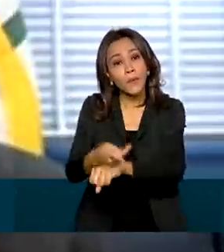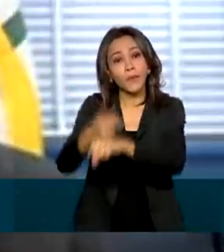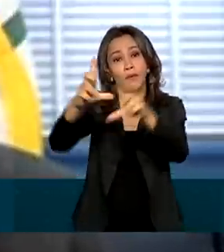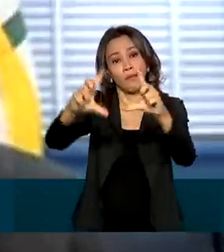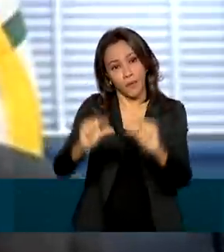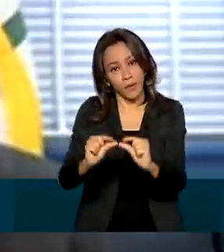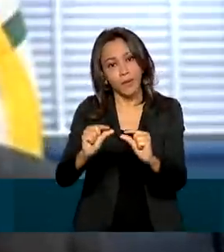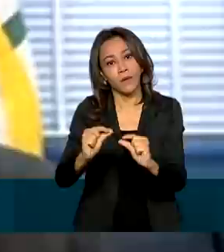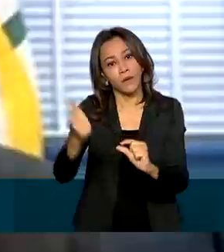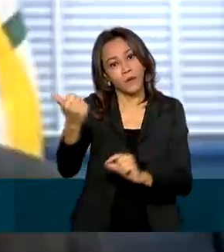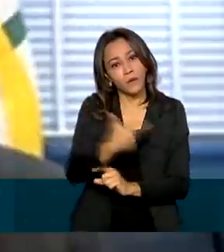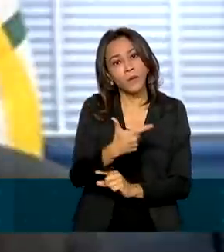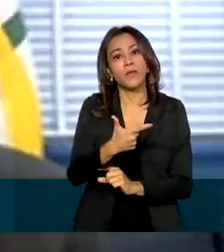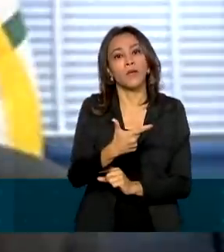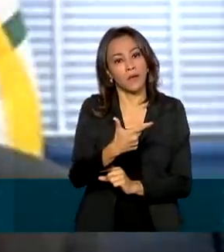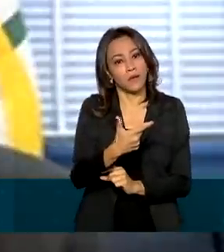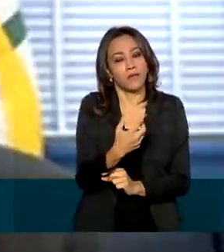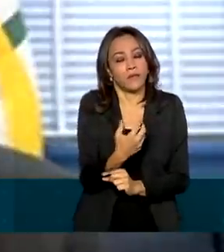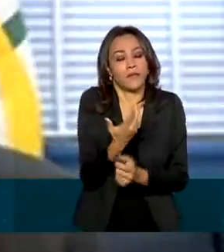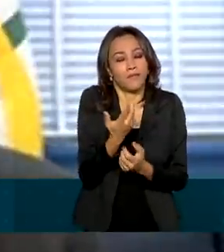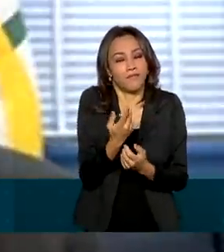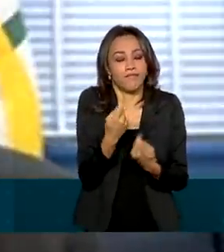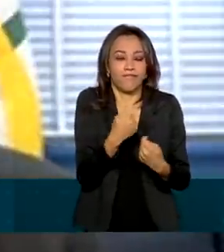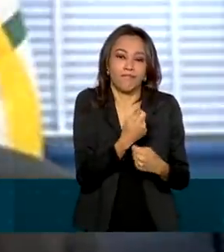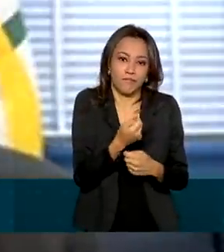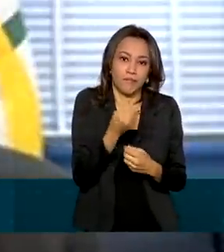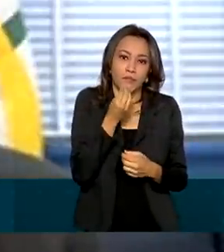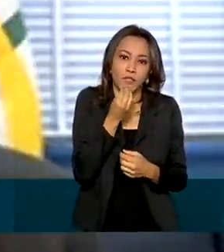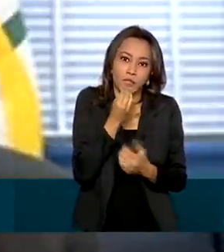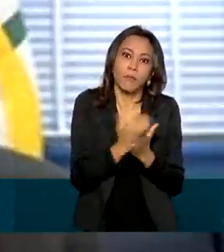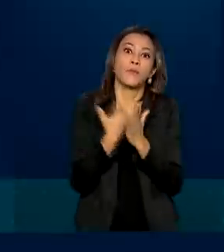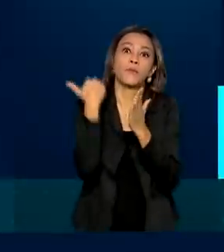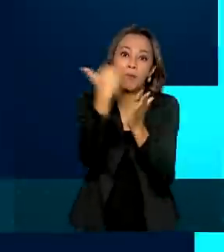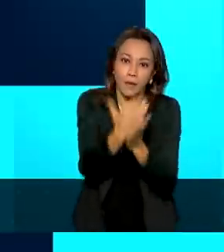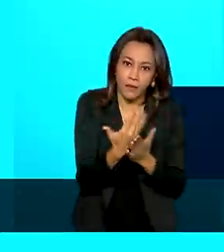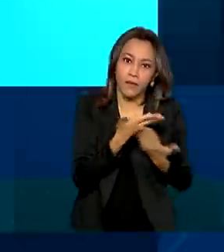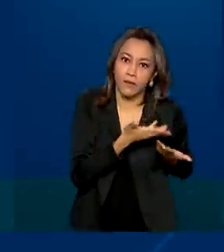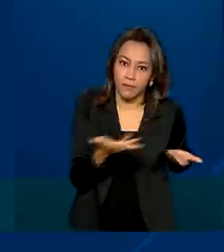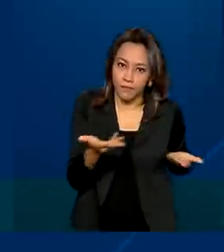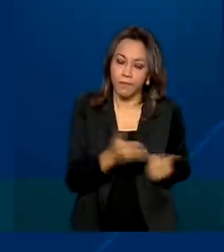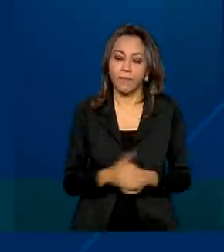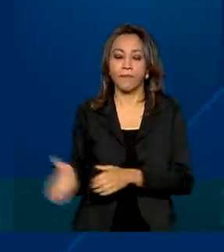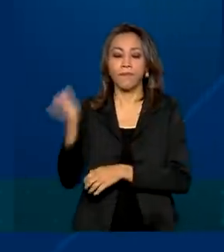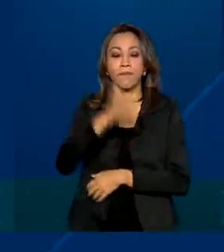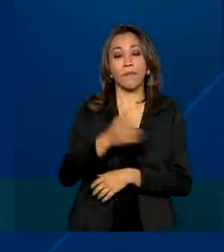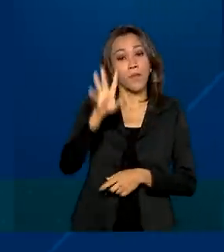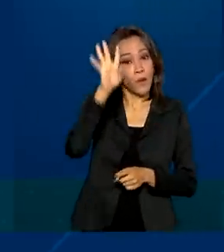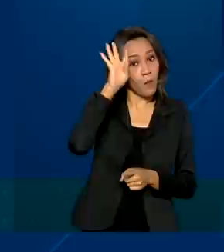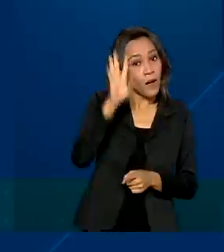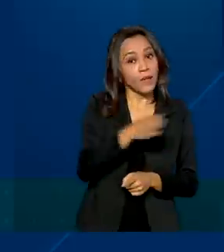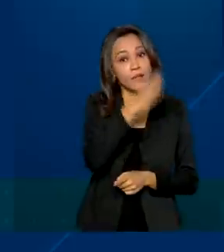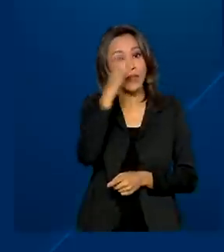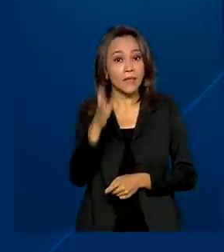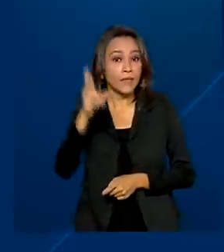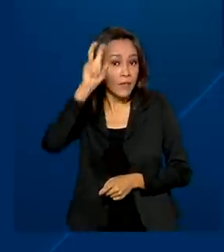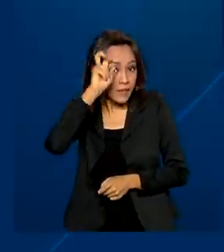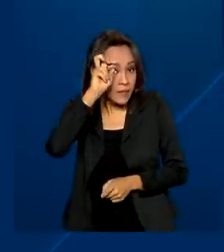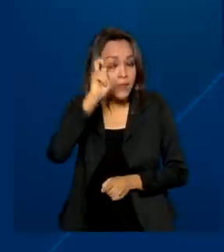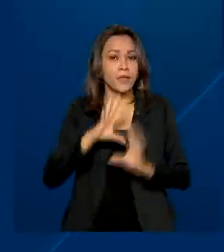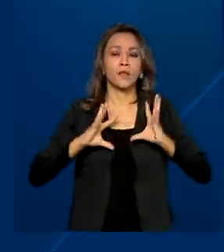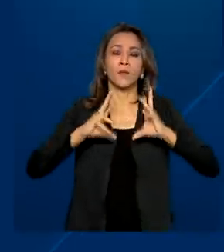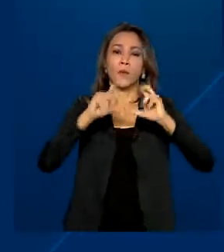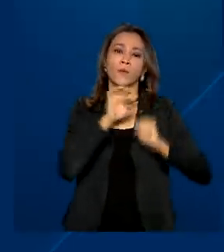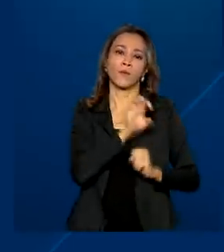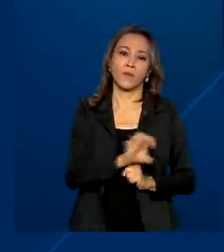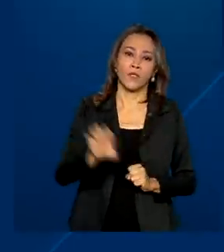do que o que seria esperado por parte da população. Entre esta quarta e quinta-feira, todos os estados e o